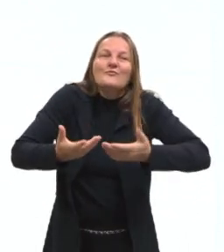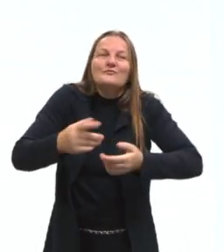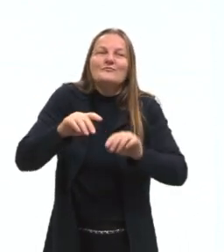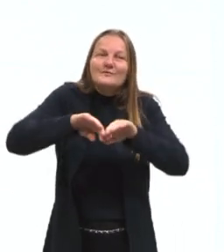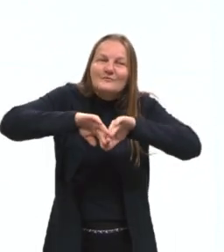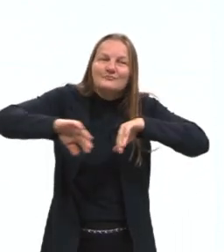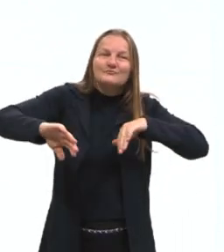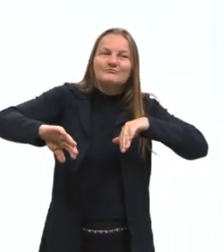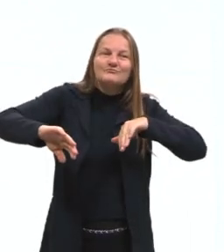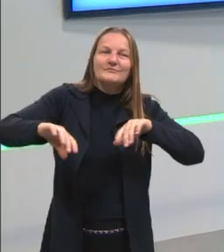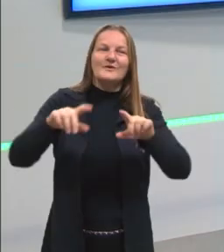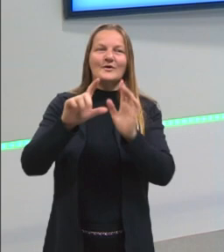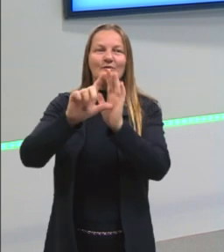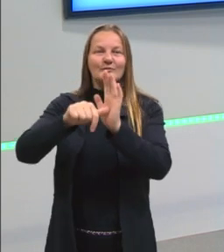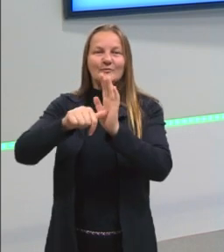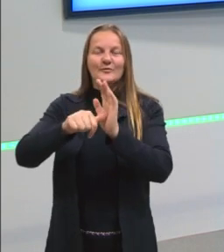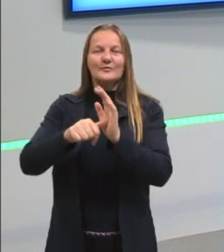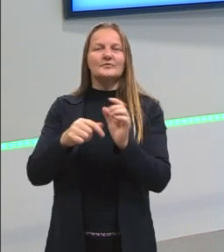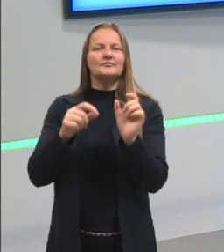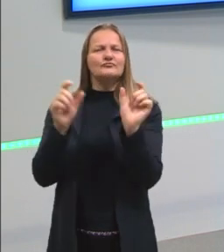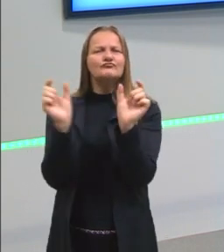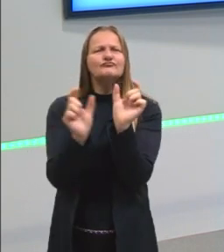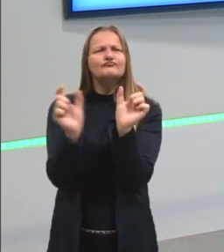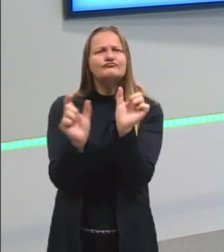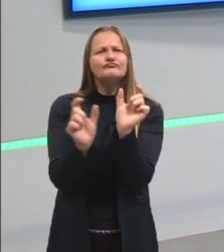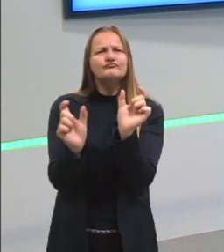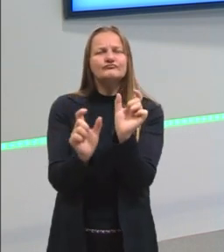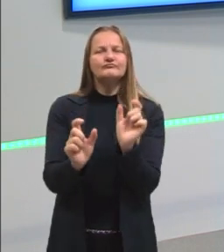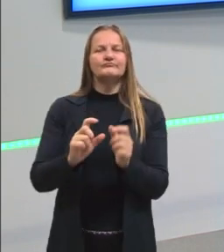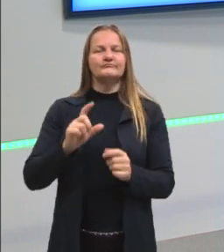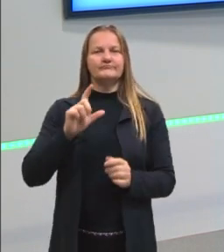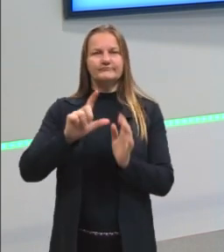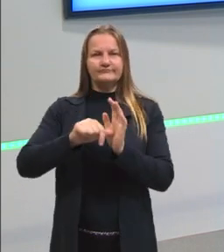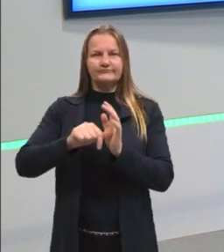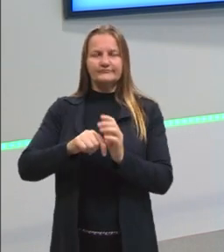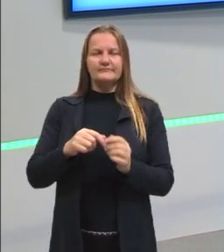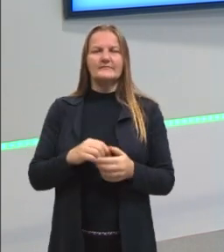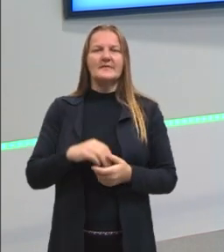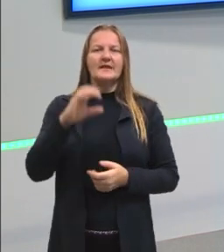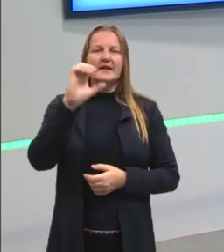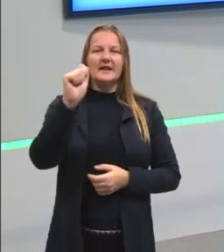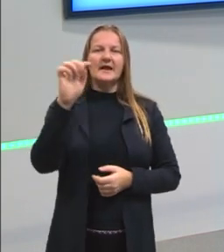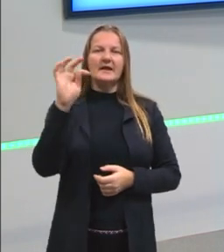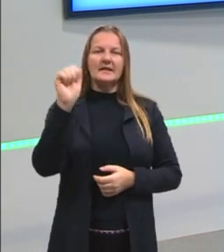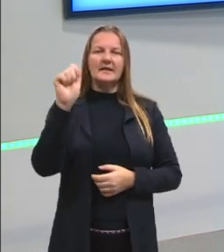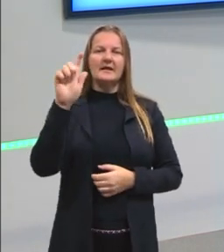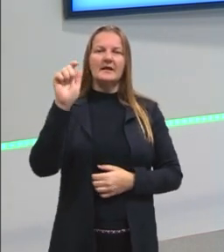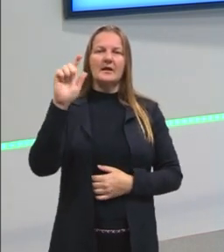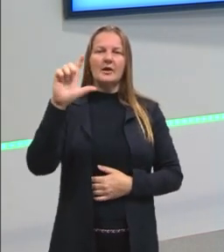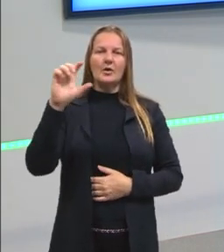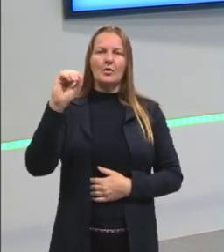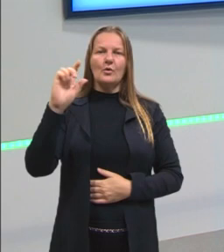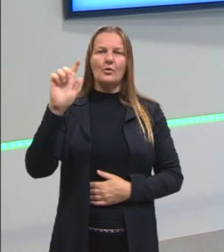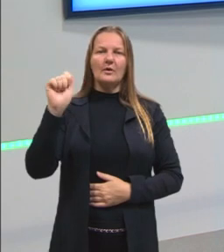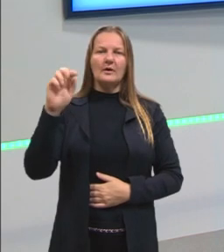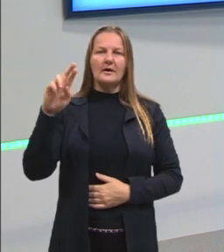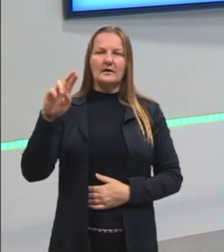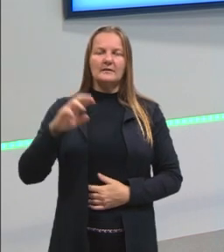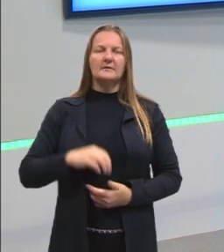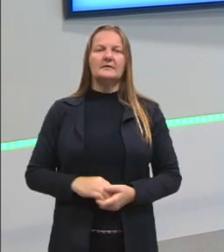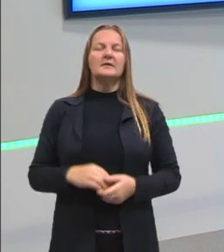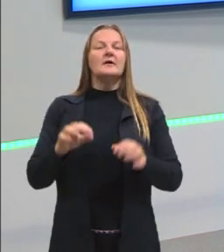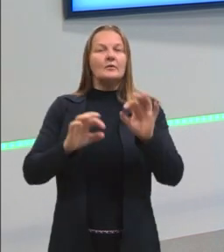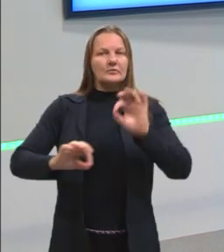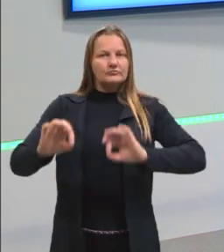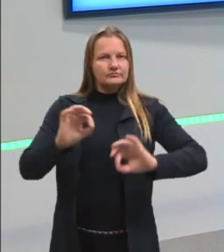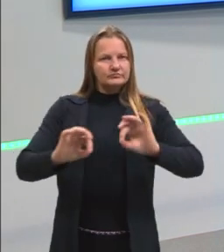separação, como uma catalogação, por assim dizer. A gente cataloga as nossas palavras. E agora a gente está pensando nessa